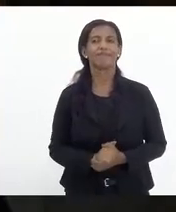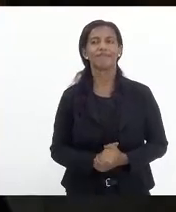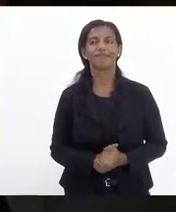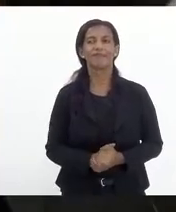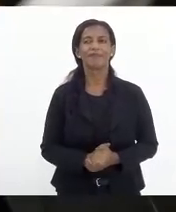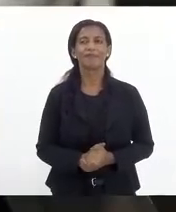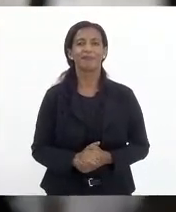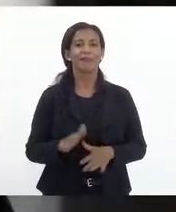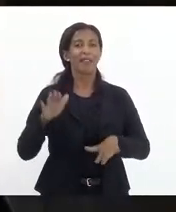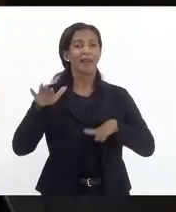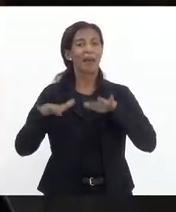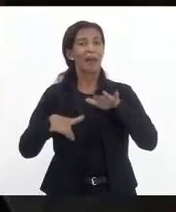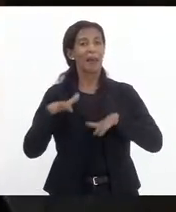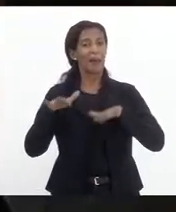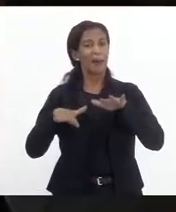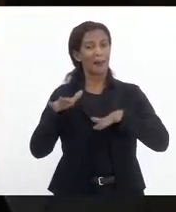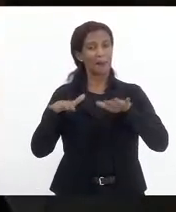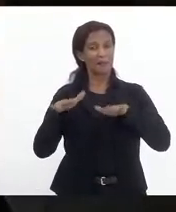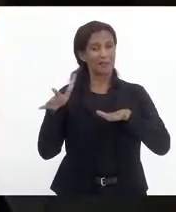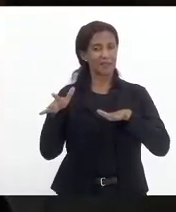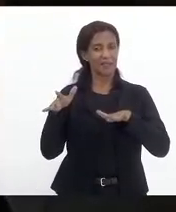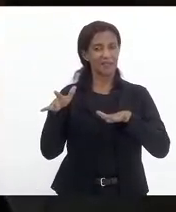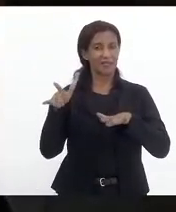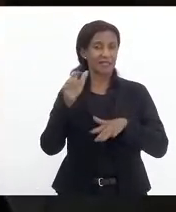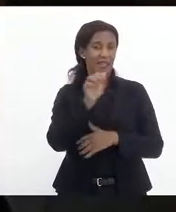apesar de ser astrólogo amador,